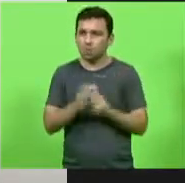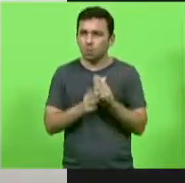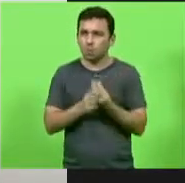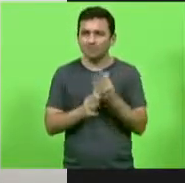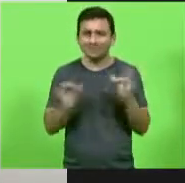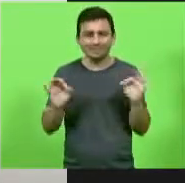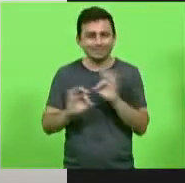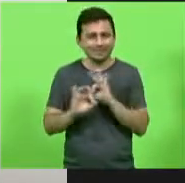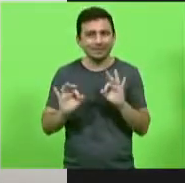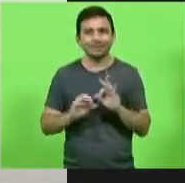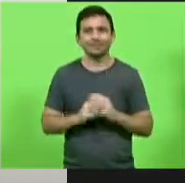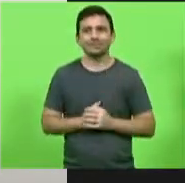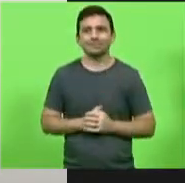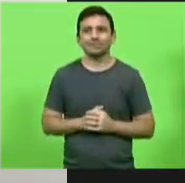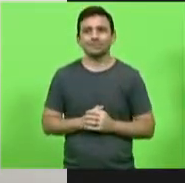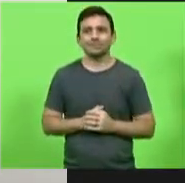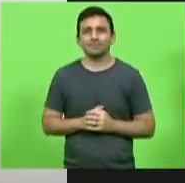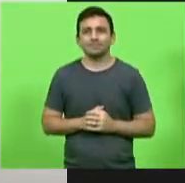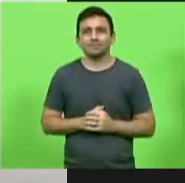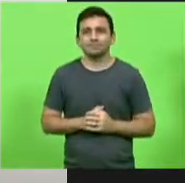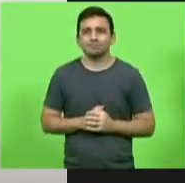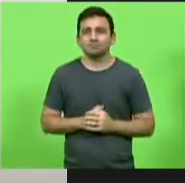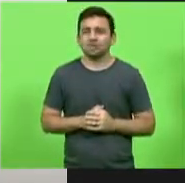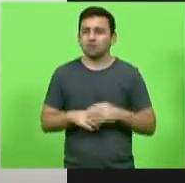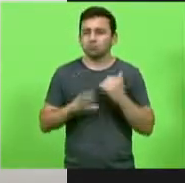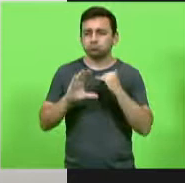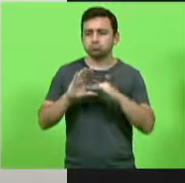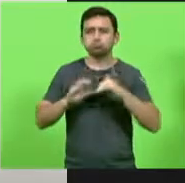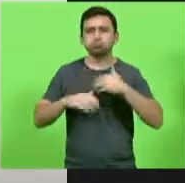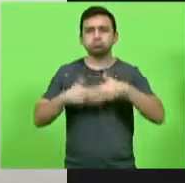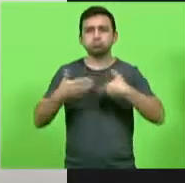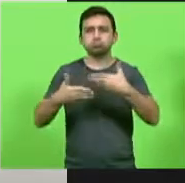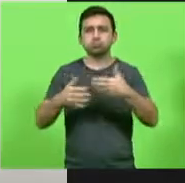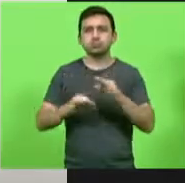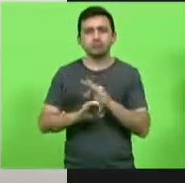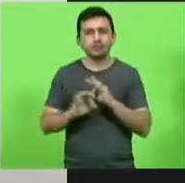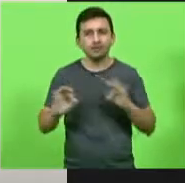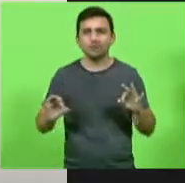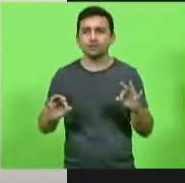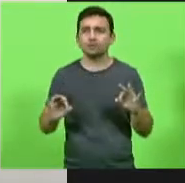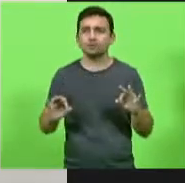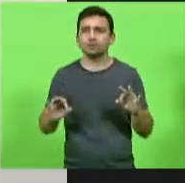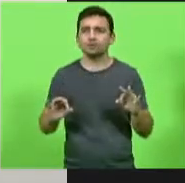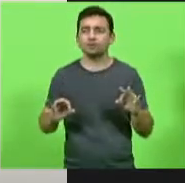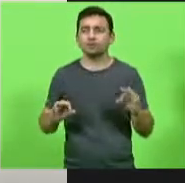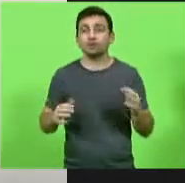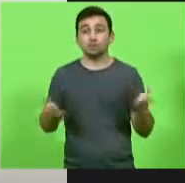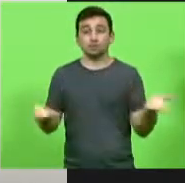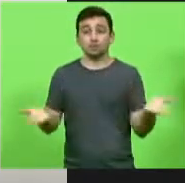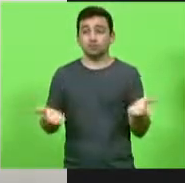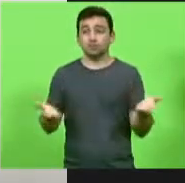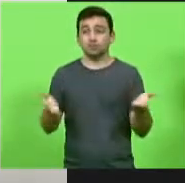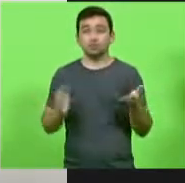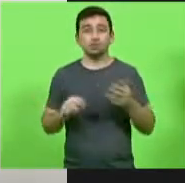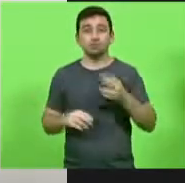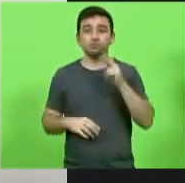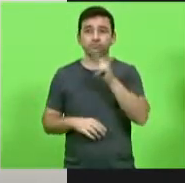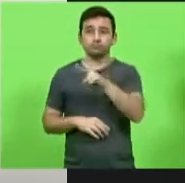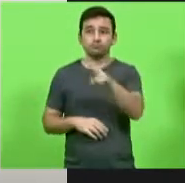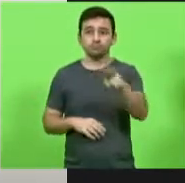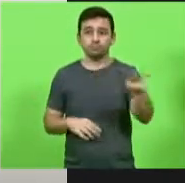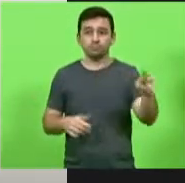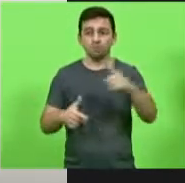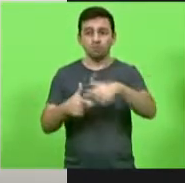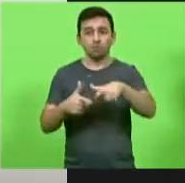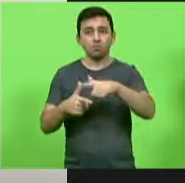tem caminhado diante da alarmante situação que